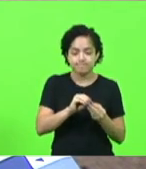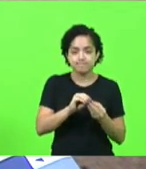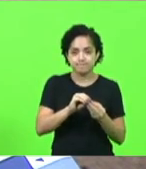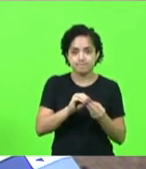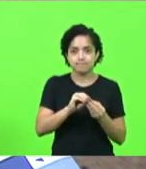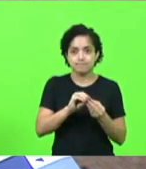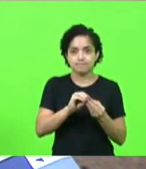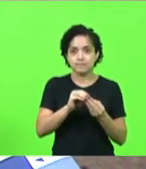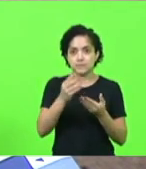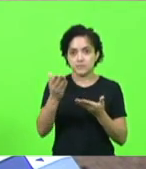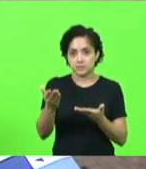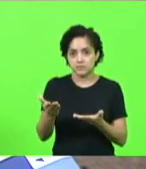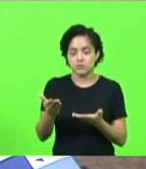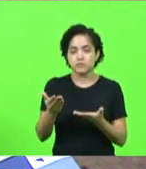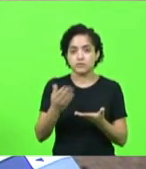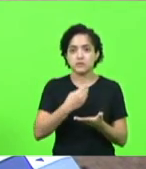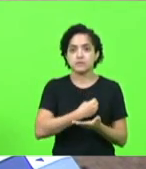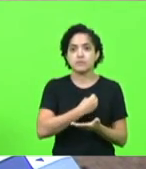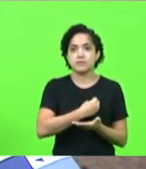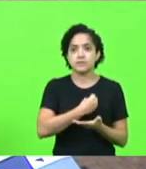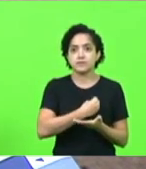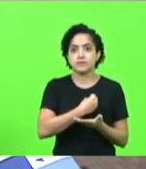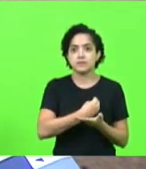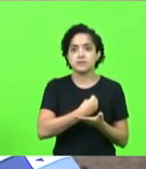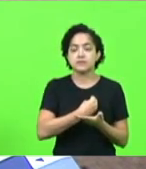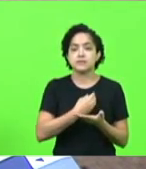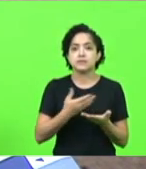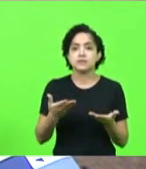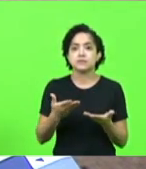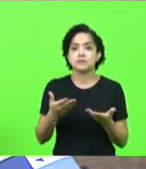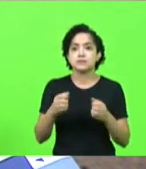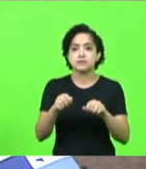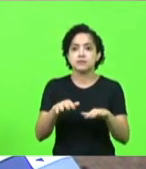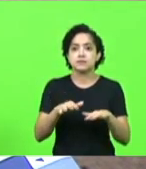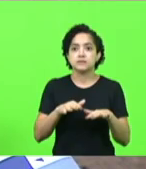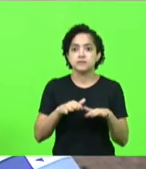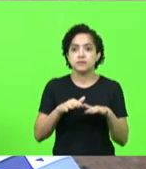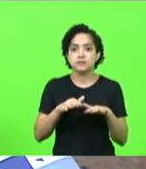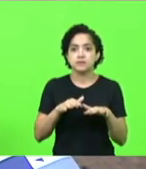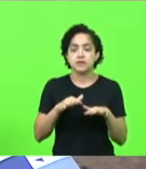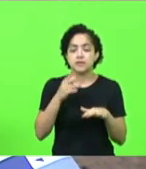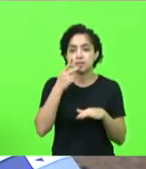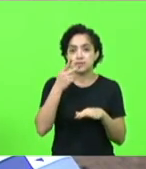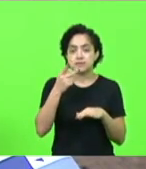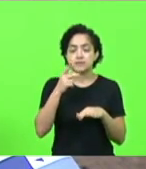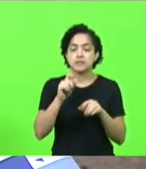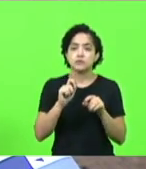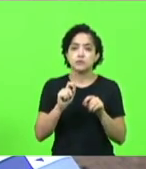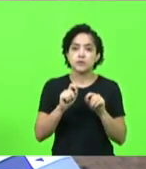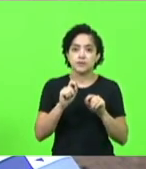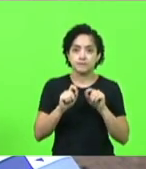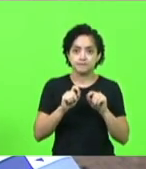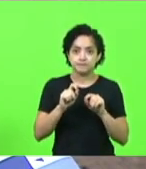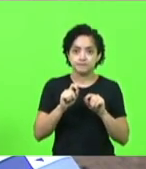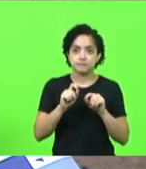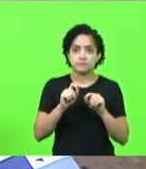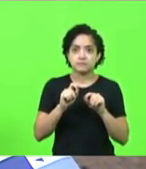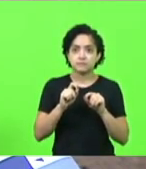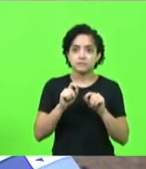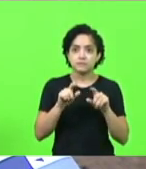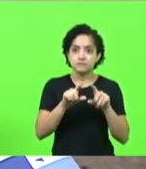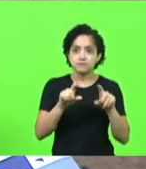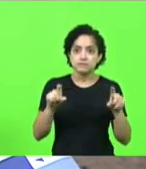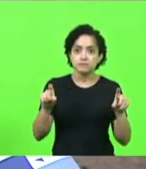amigos aqui nessa sessão do parlamento catarinense dizendo de que há um velho refrão